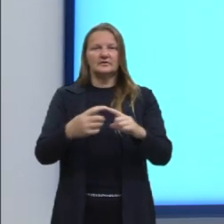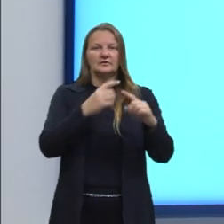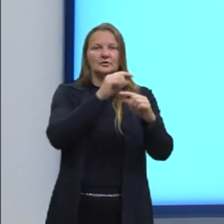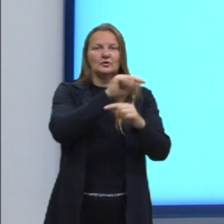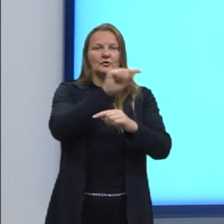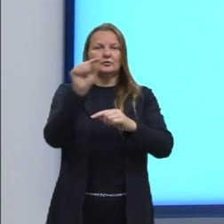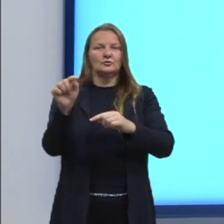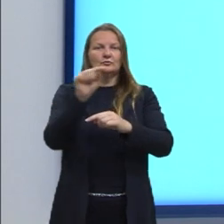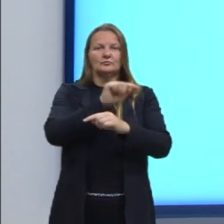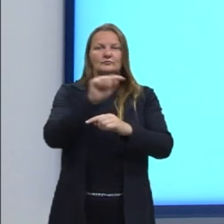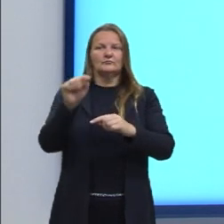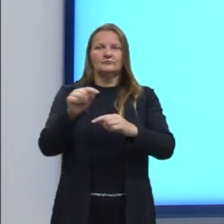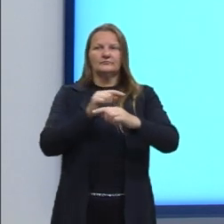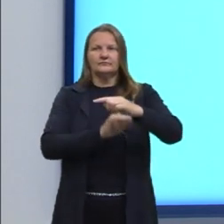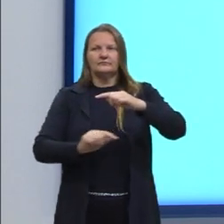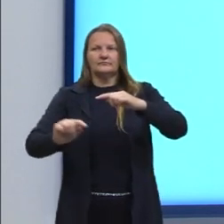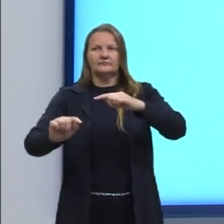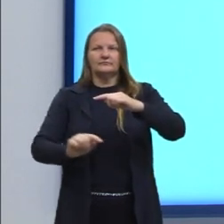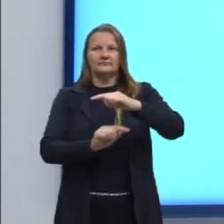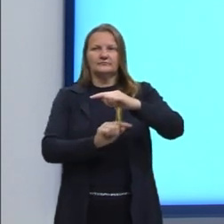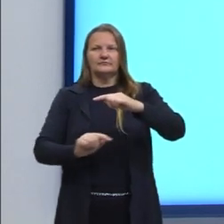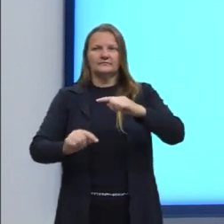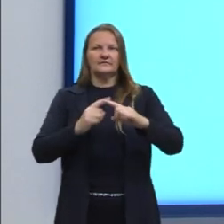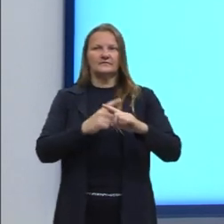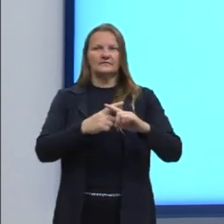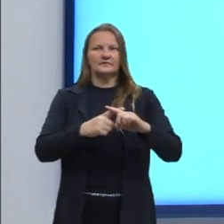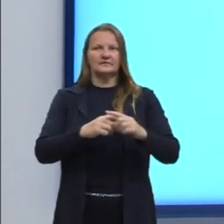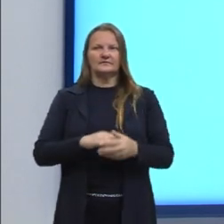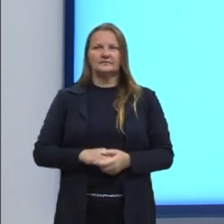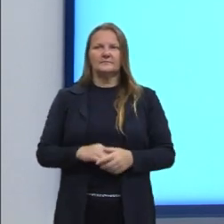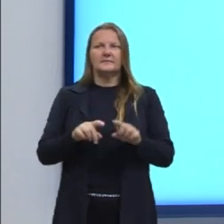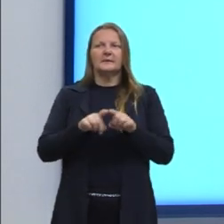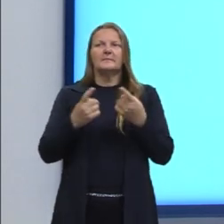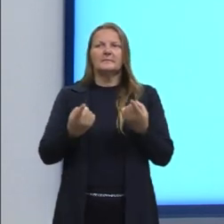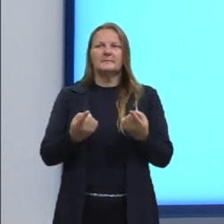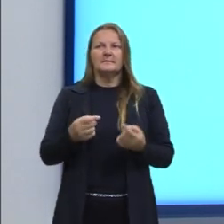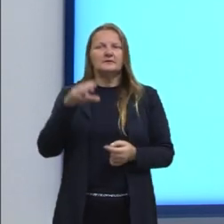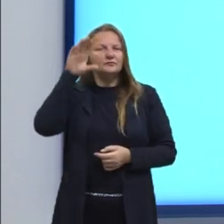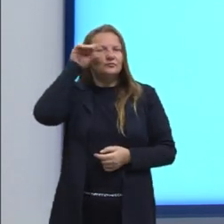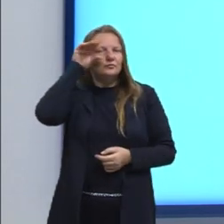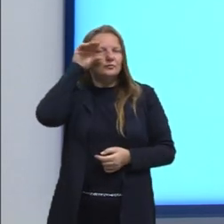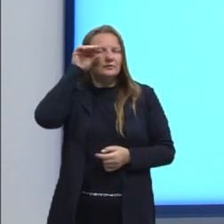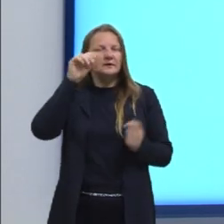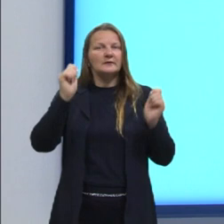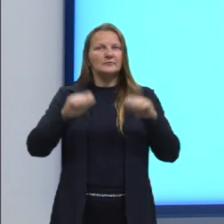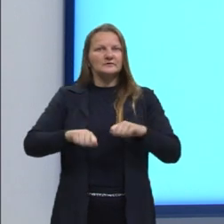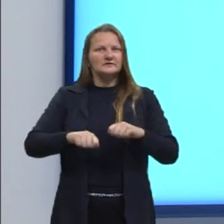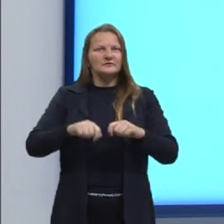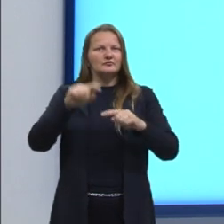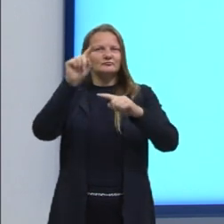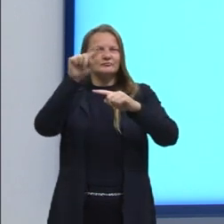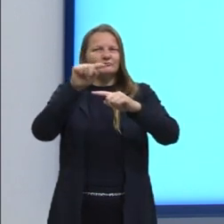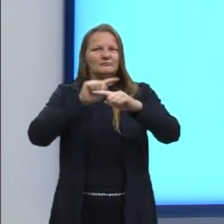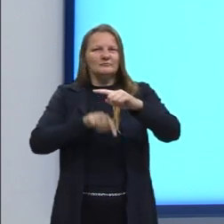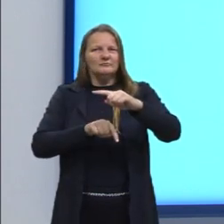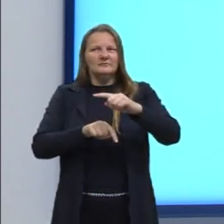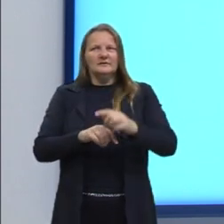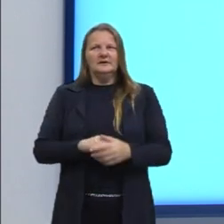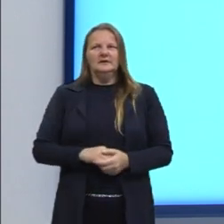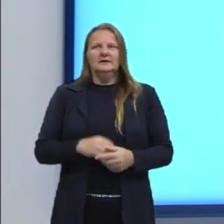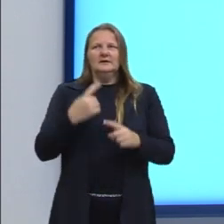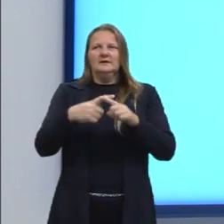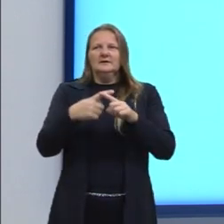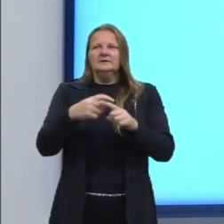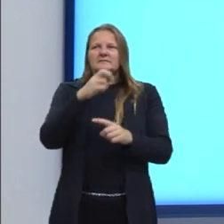numerador, denominador com denominador. Mas, eu observei que dá para fazer uma simplificação. Por quê?